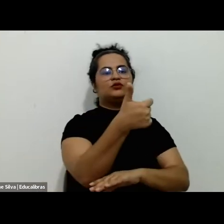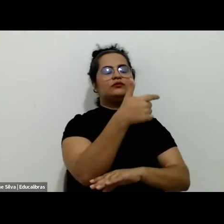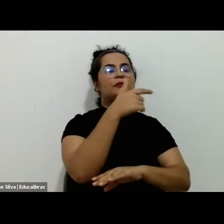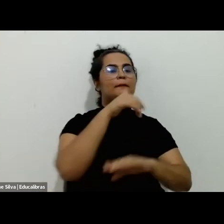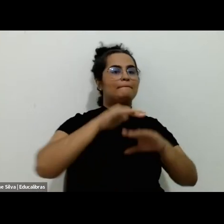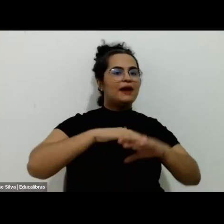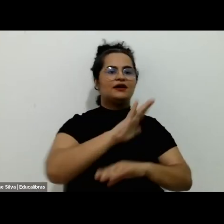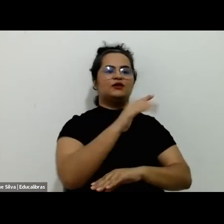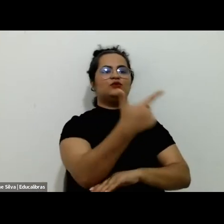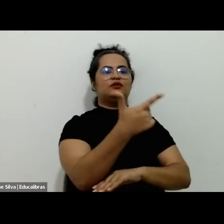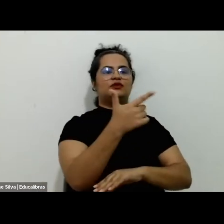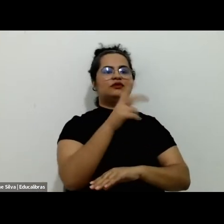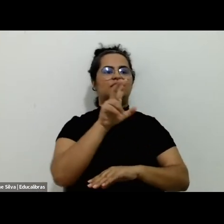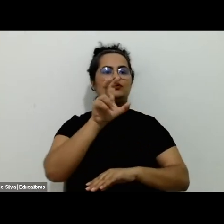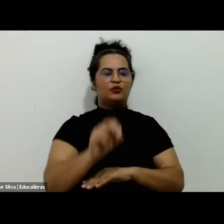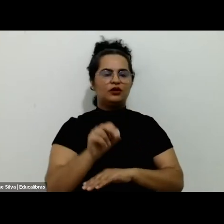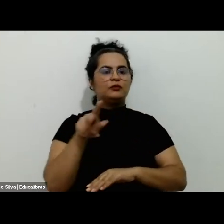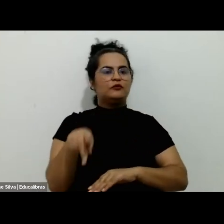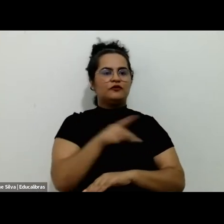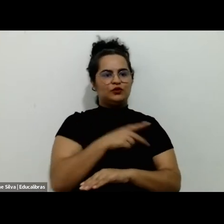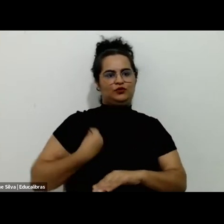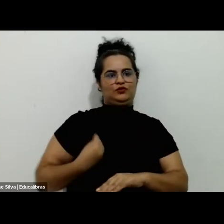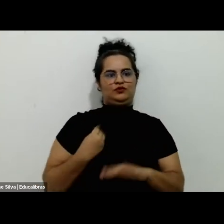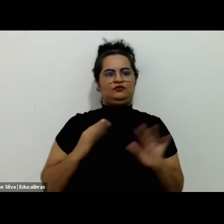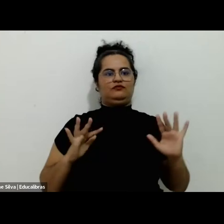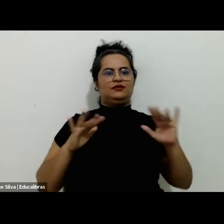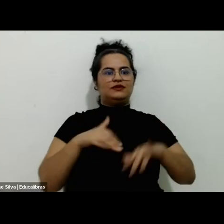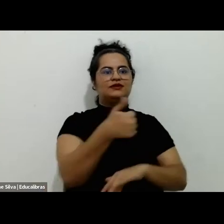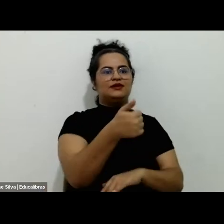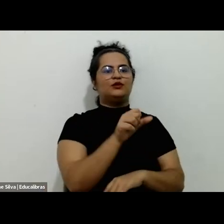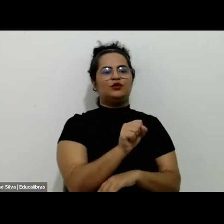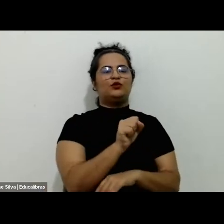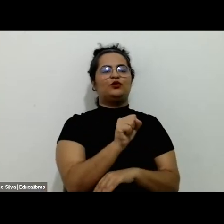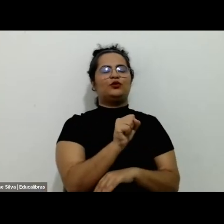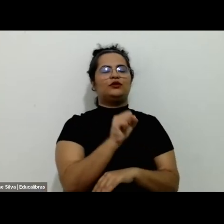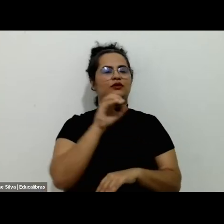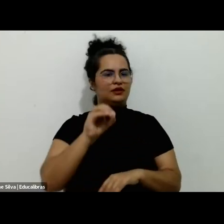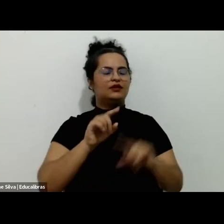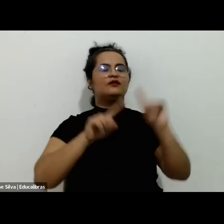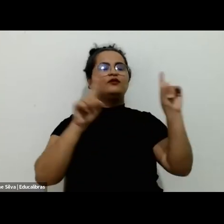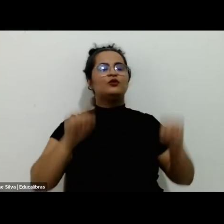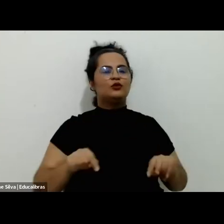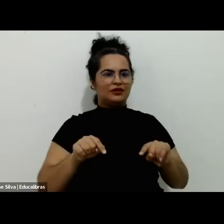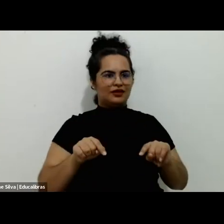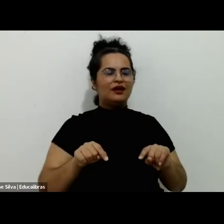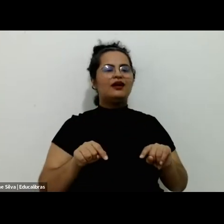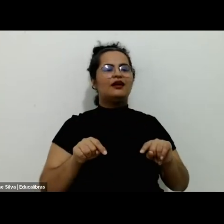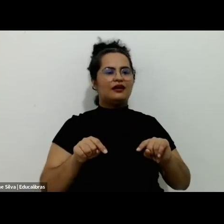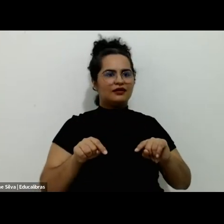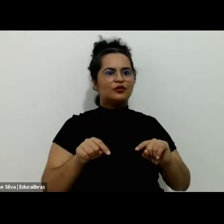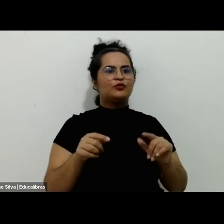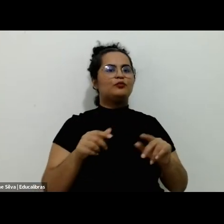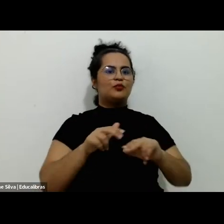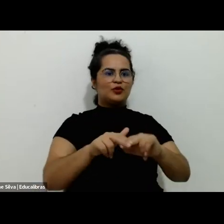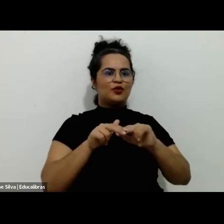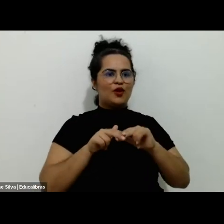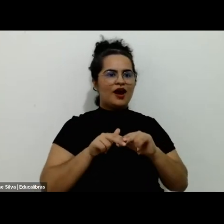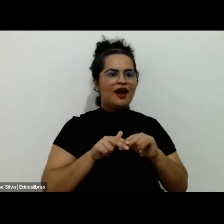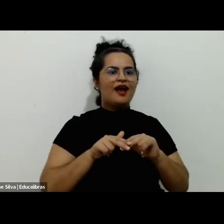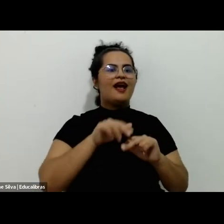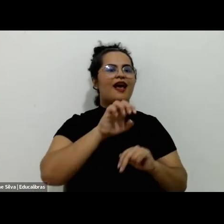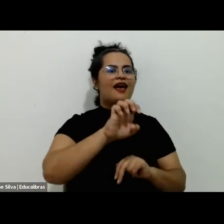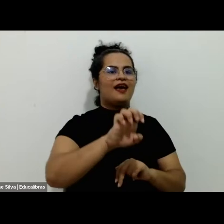professores nessa casa, 180 funcionários, o que fazem com que a IACHE hoje seja a terceira